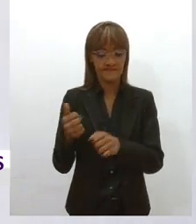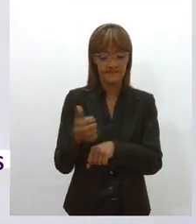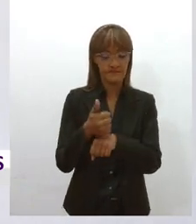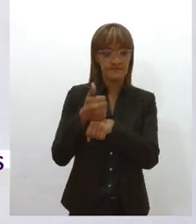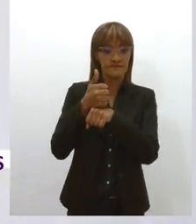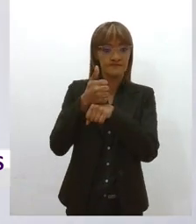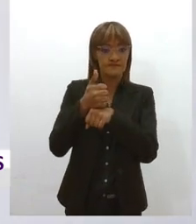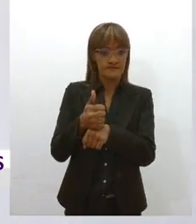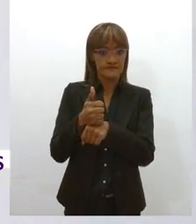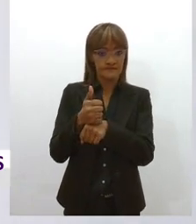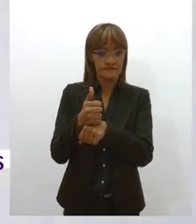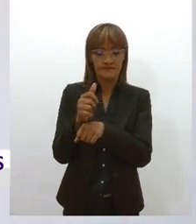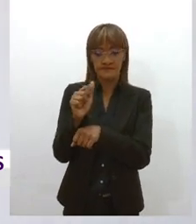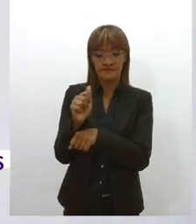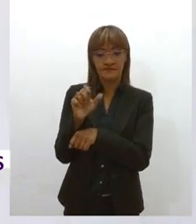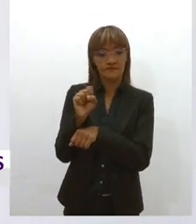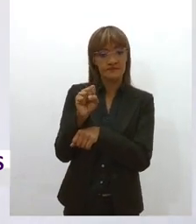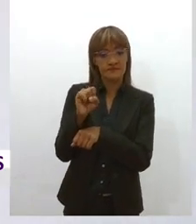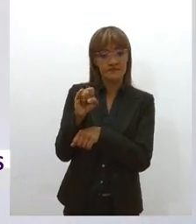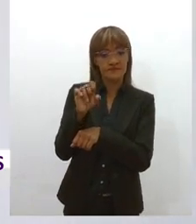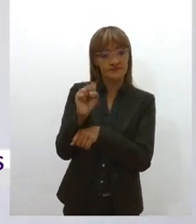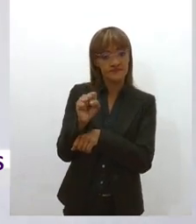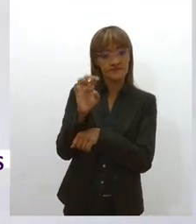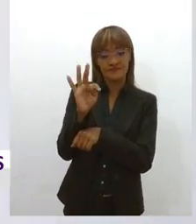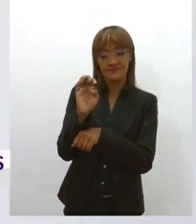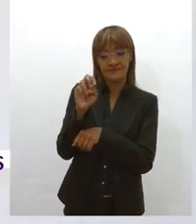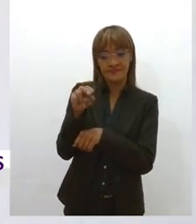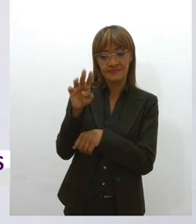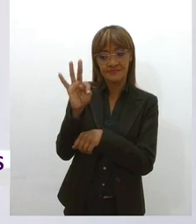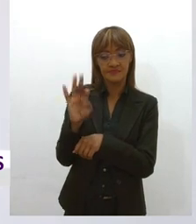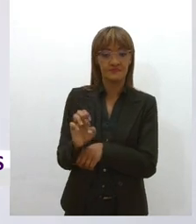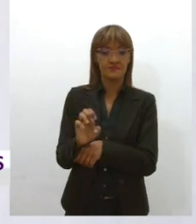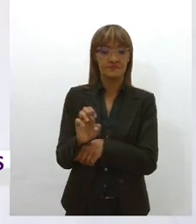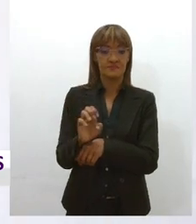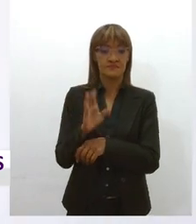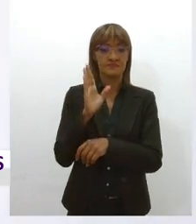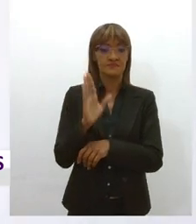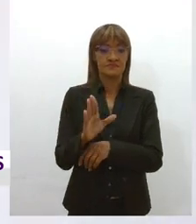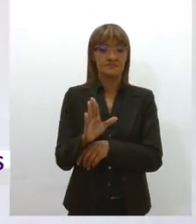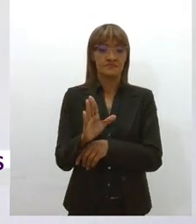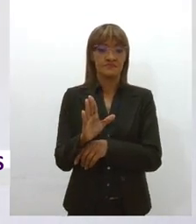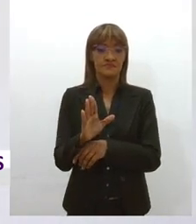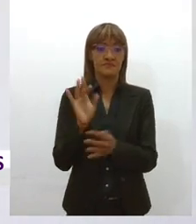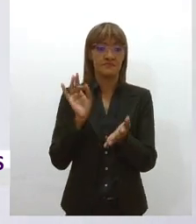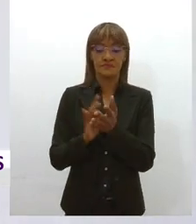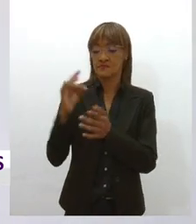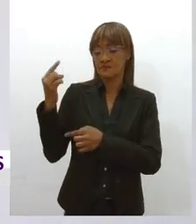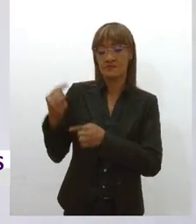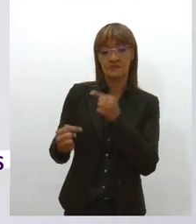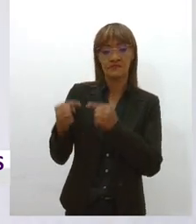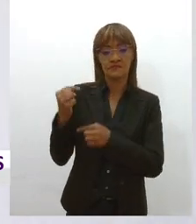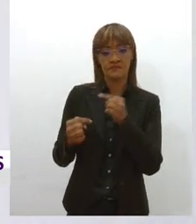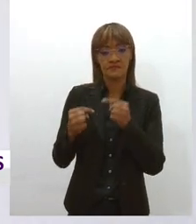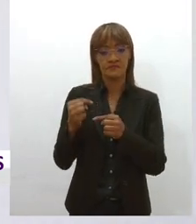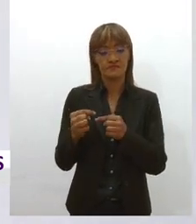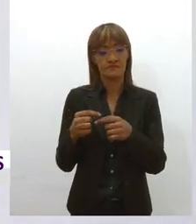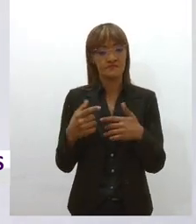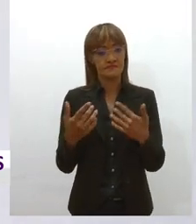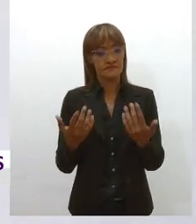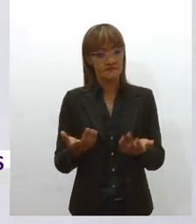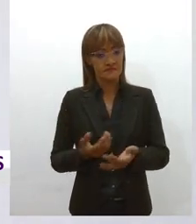assistente social, e assistência social é apenas uma das políticas públicas nas quais estamos